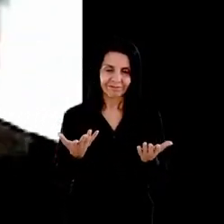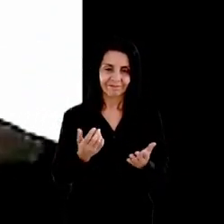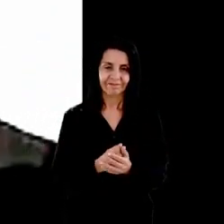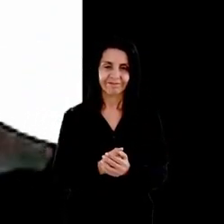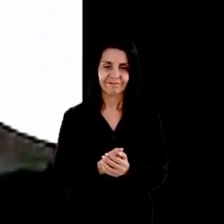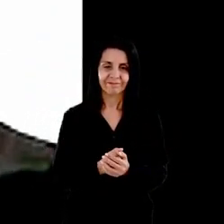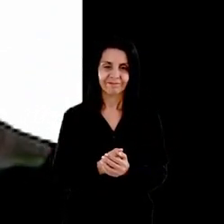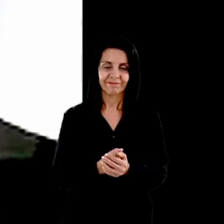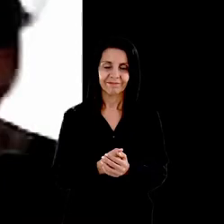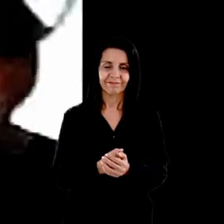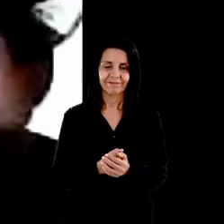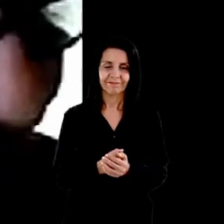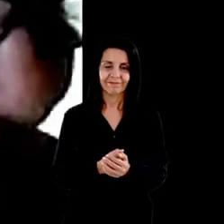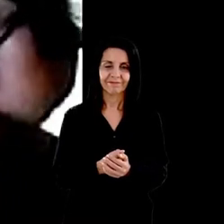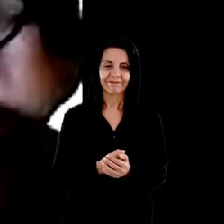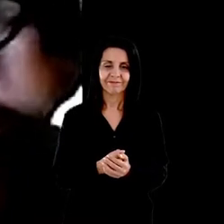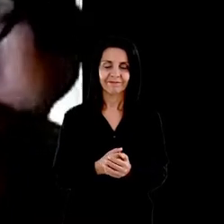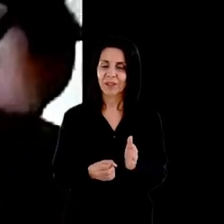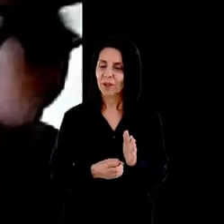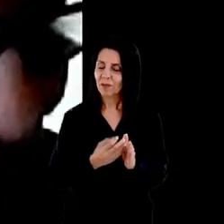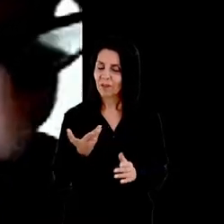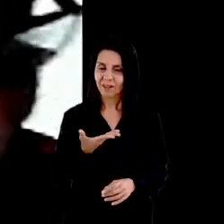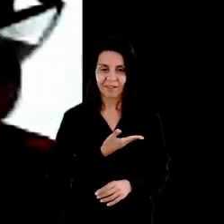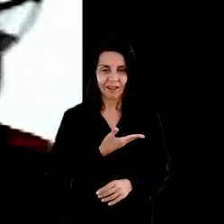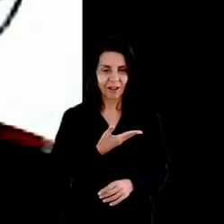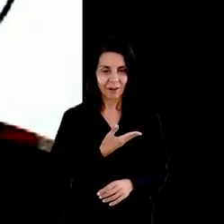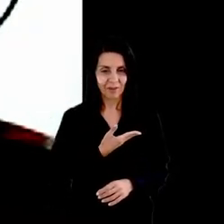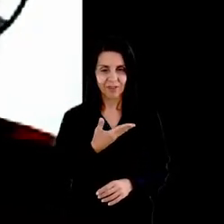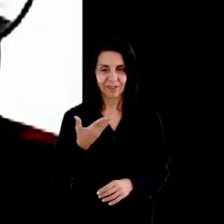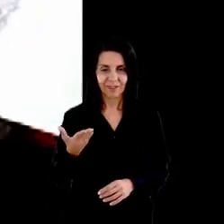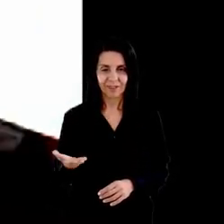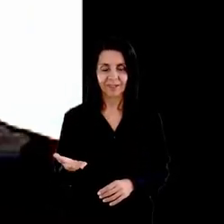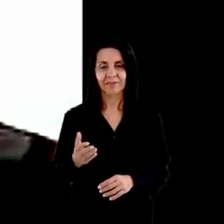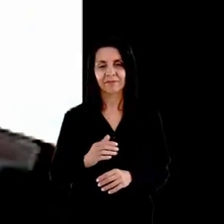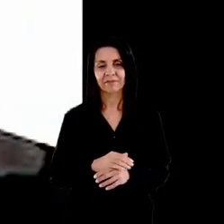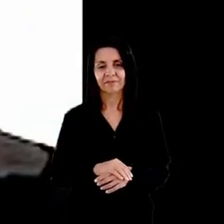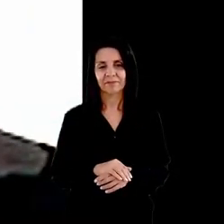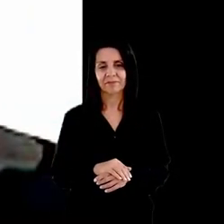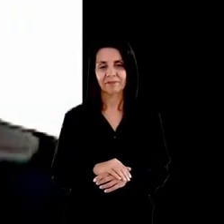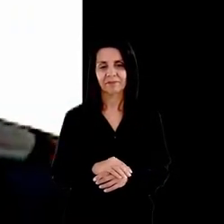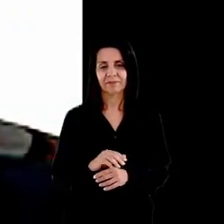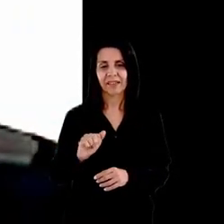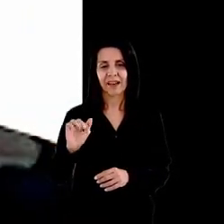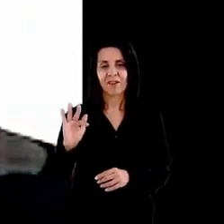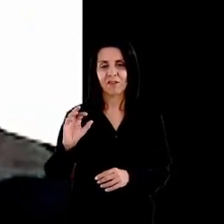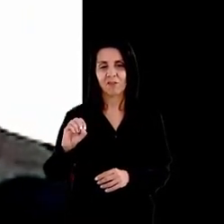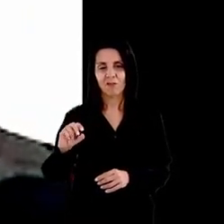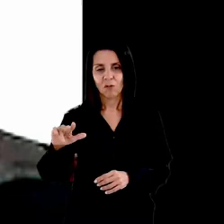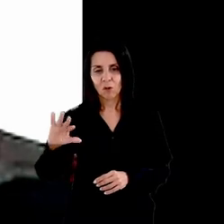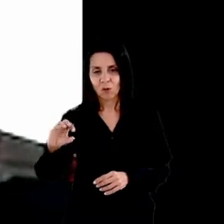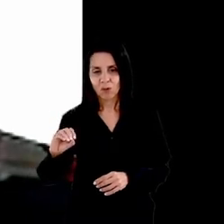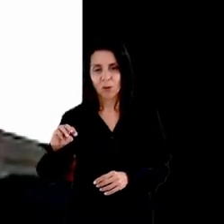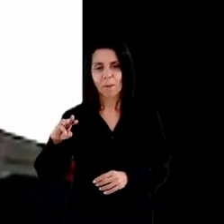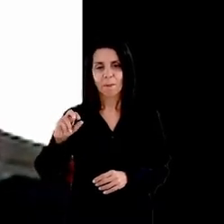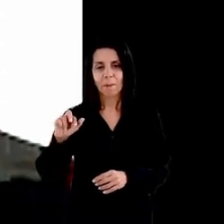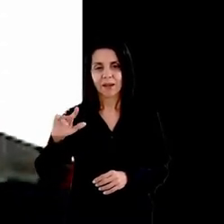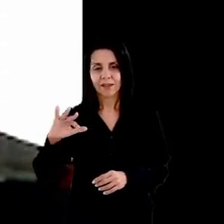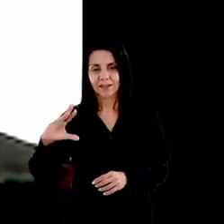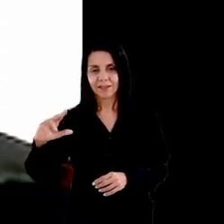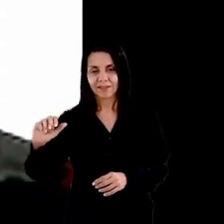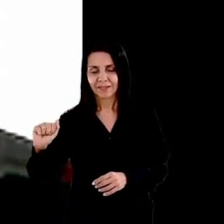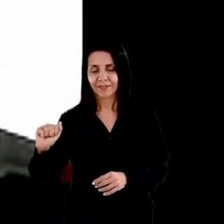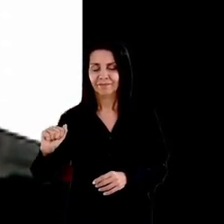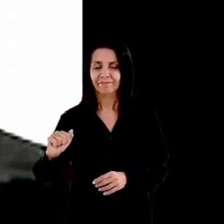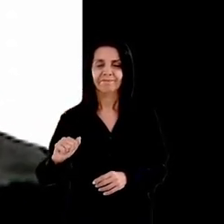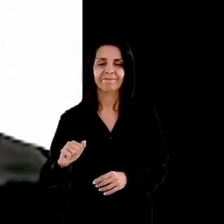Célia a doutora Giovana a doutora Márcia o doutor Afonso que faz tanto tempo que a gente não tem